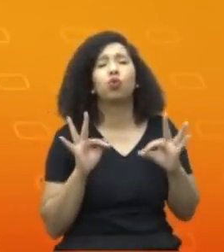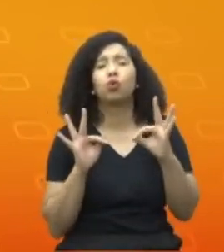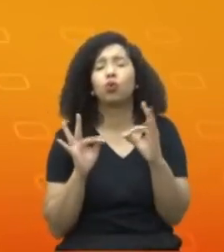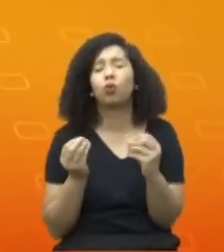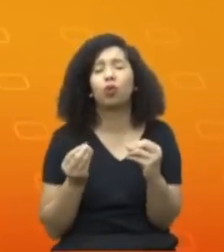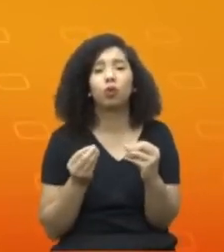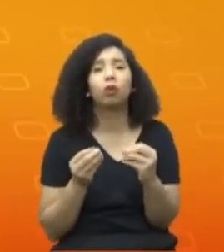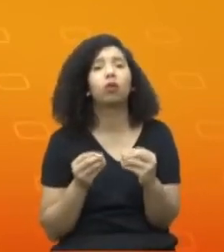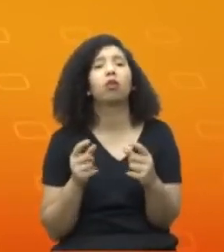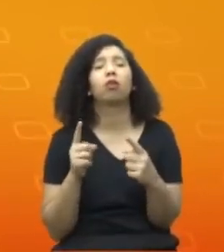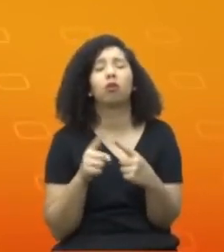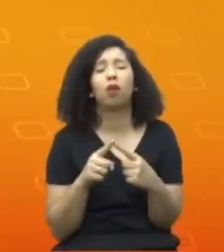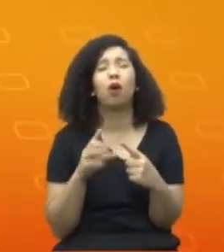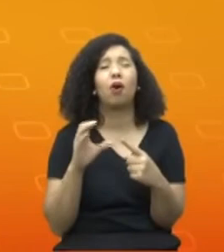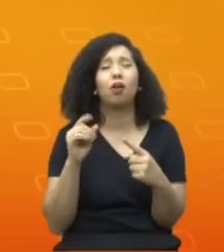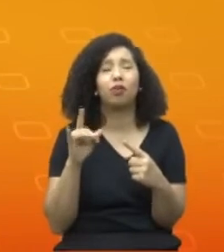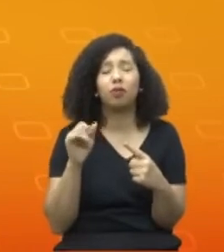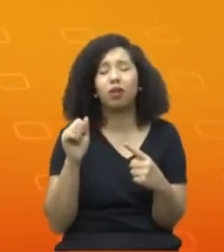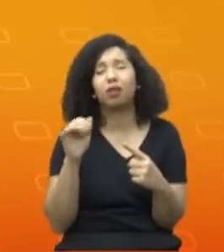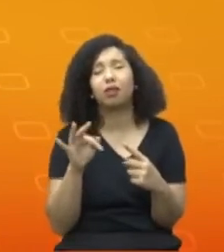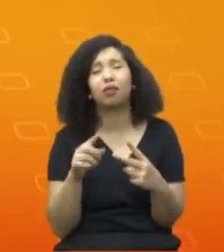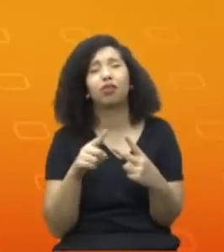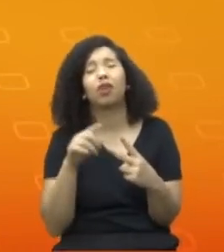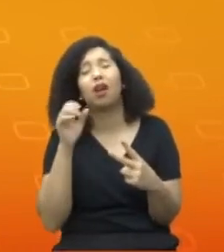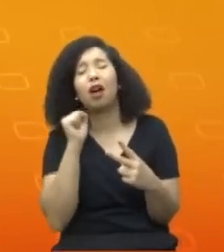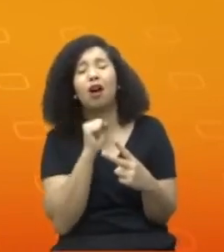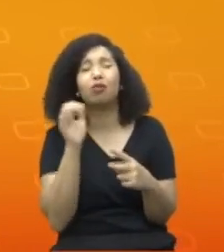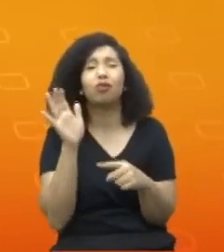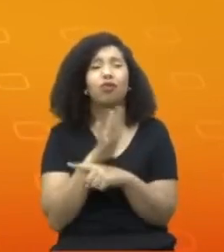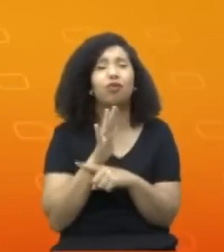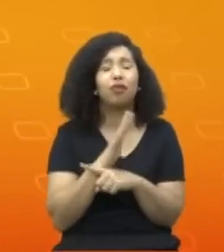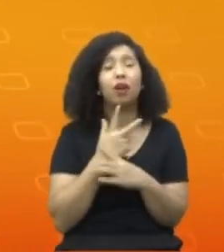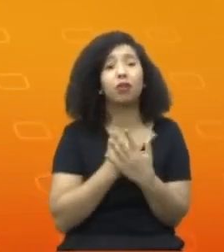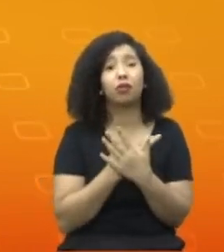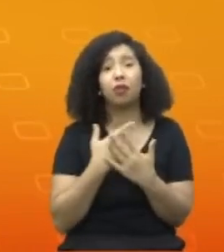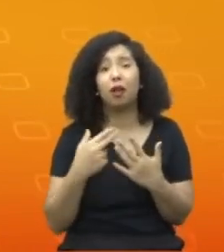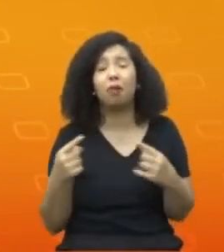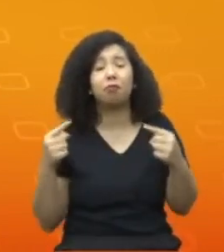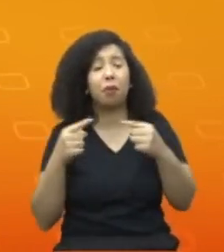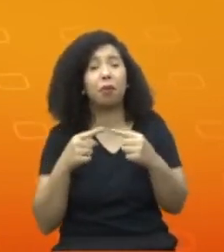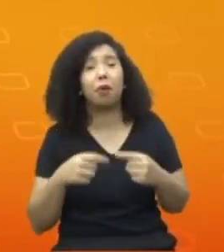codificação, codificação de áudio, de vídeo, aplicações,